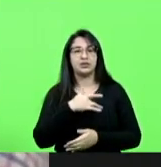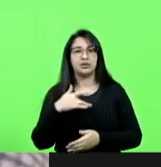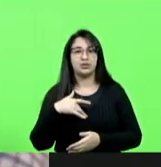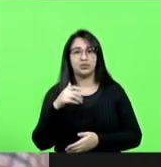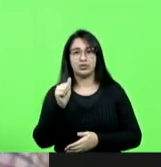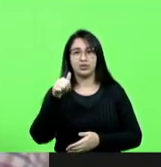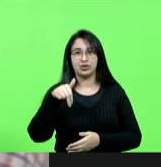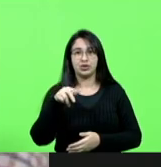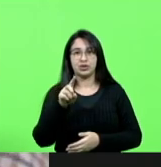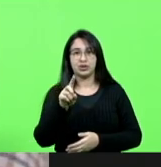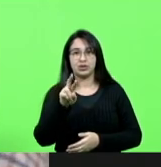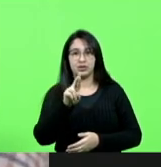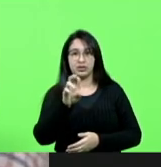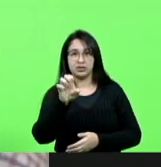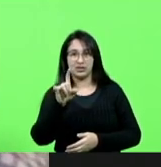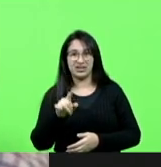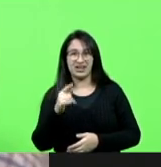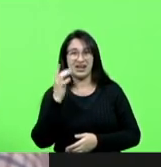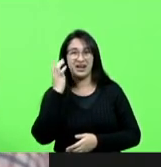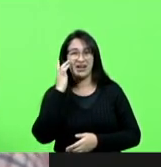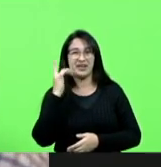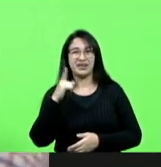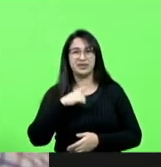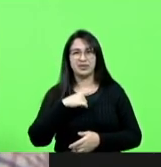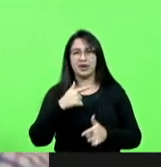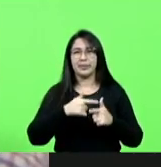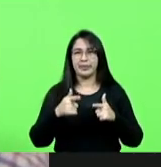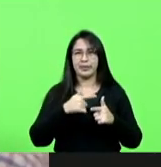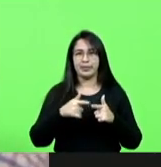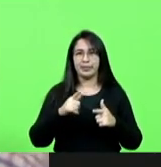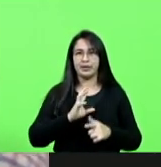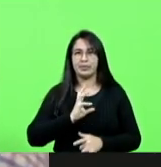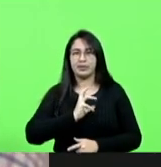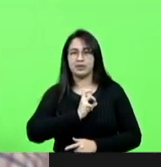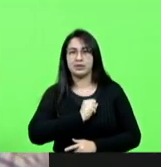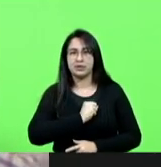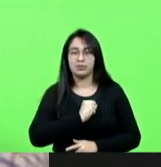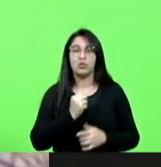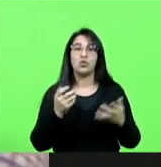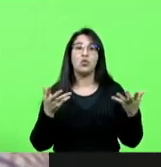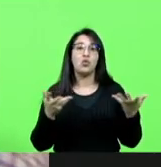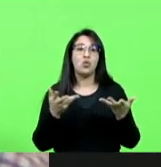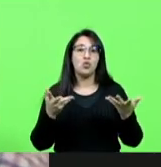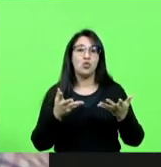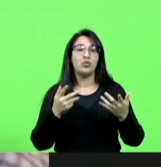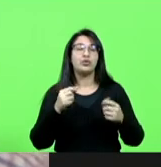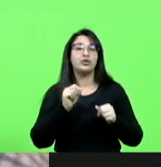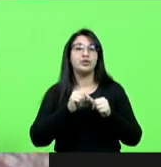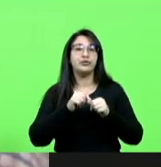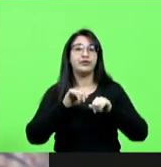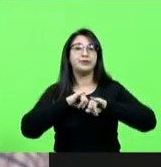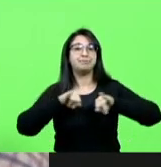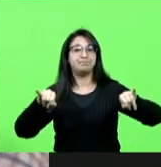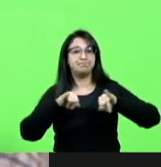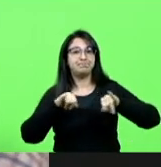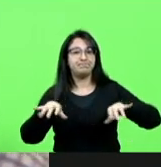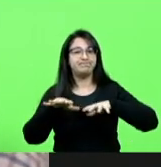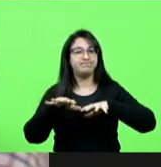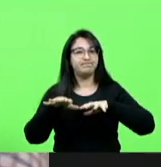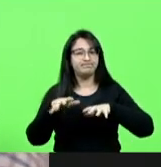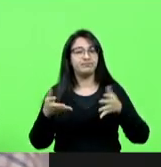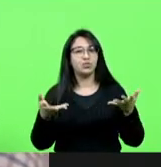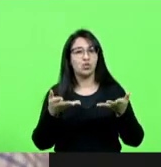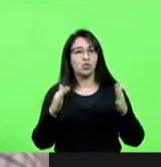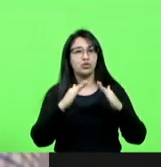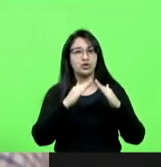que tem uma birrinha com o SAMU que hoje fizeram uma manifestação em frente à casa do governador e parece que eu fiquei contente,